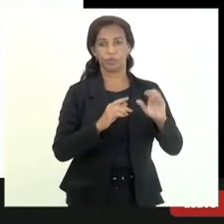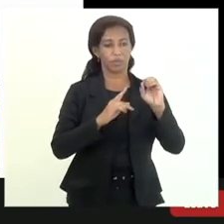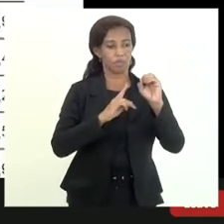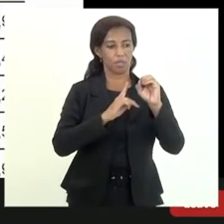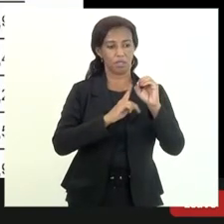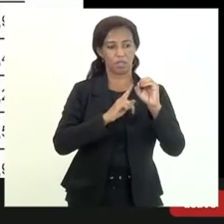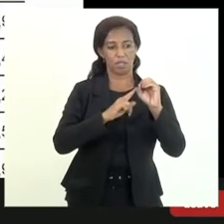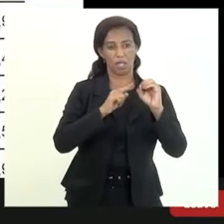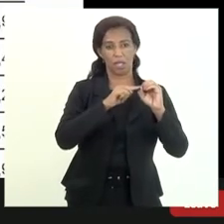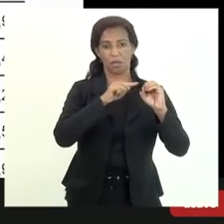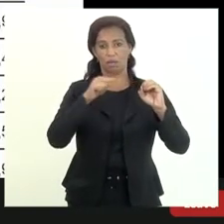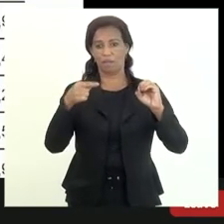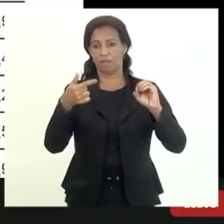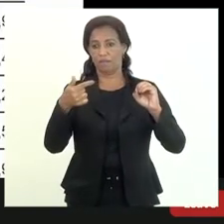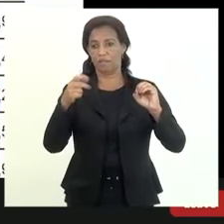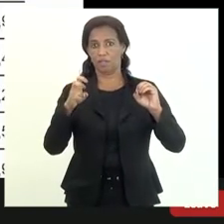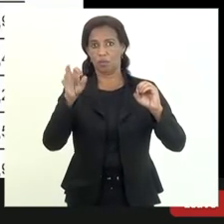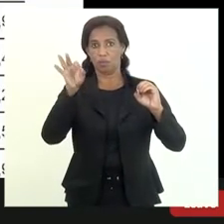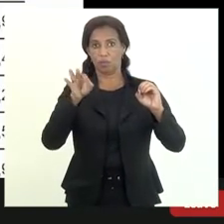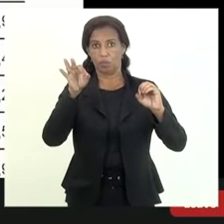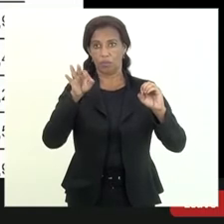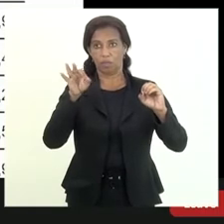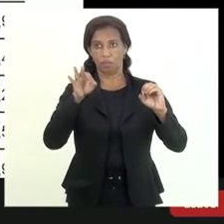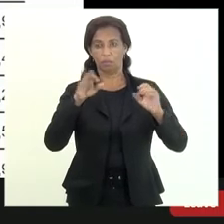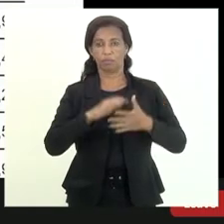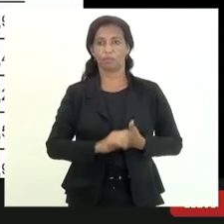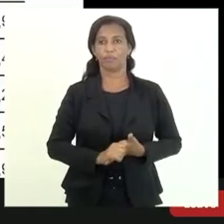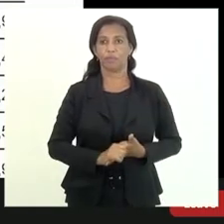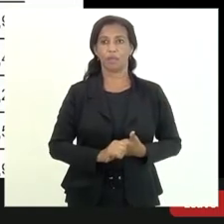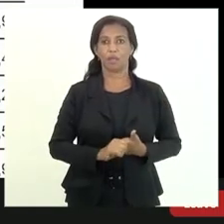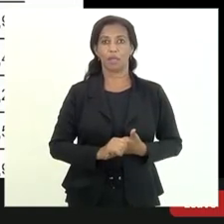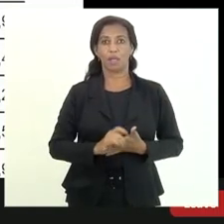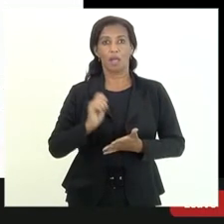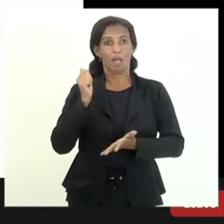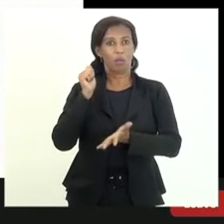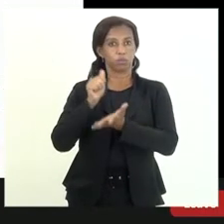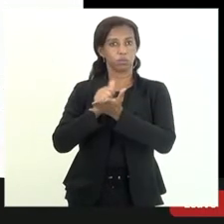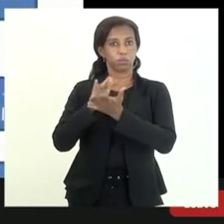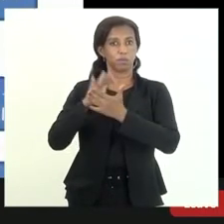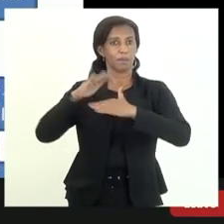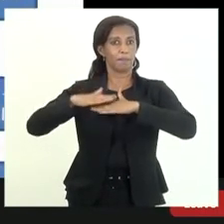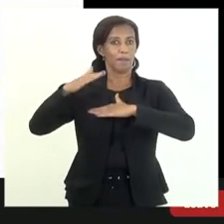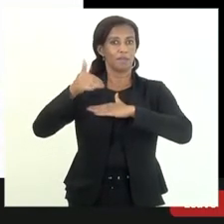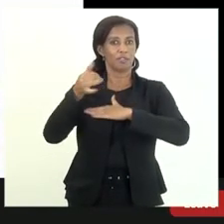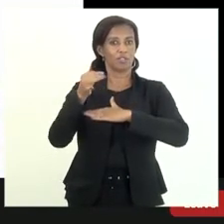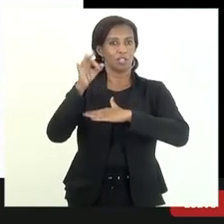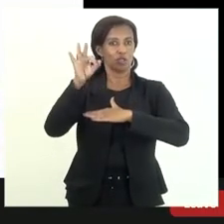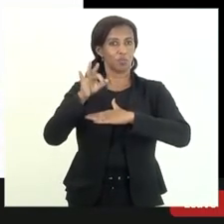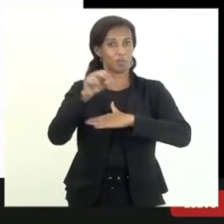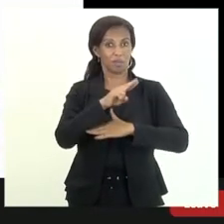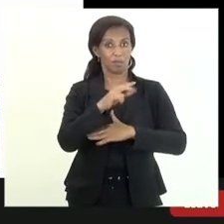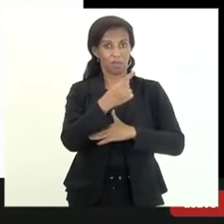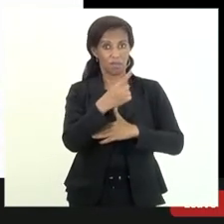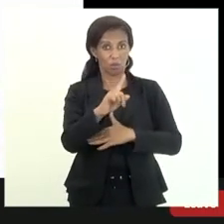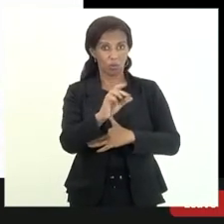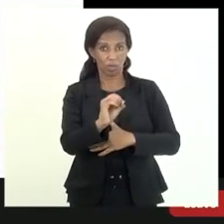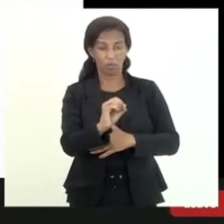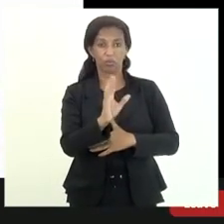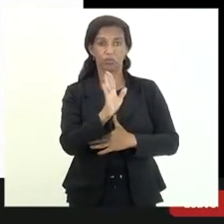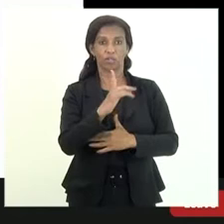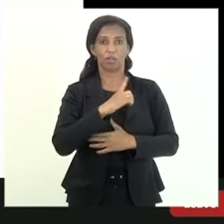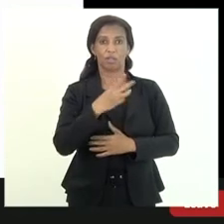25% a alíquota máxima de percentual que a PGE aplicou foi de 10% mas a União ela já aplica né